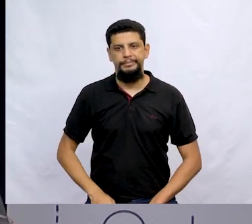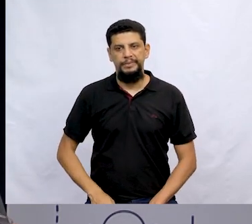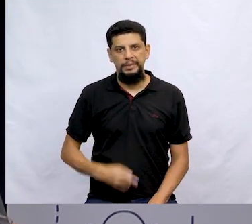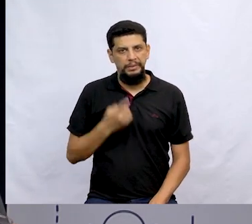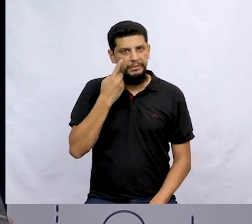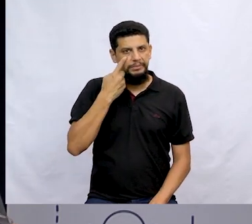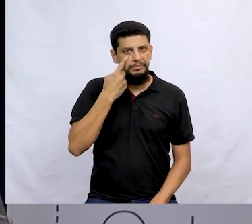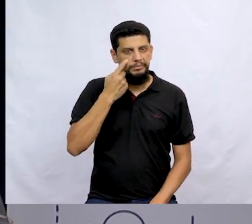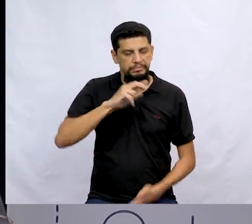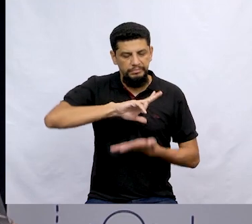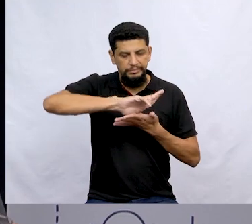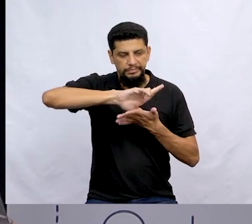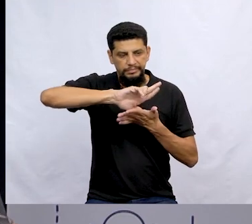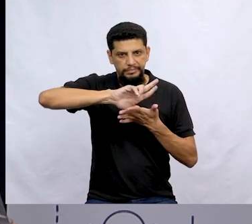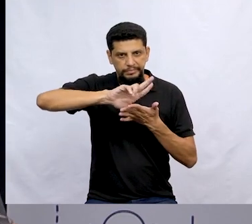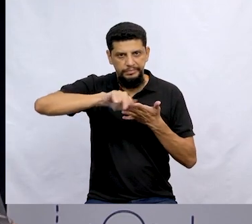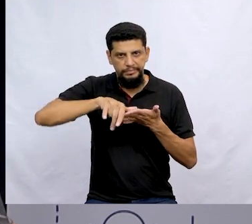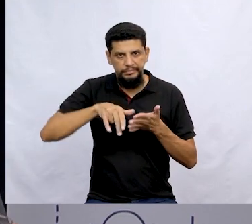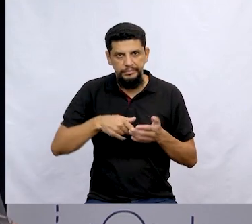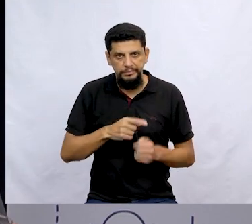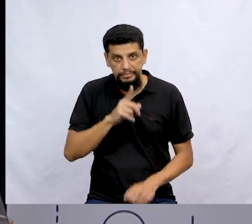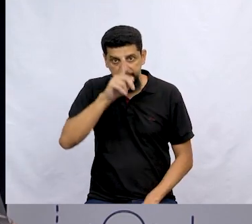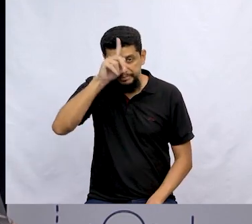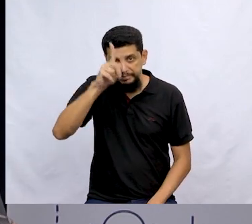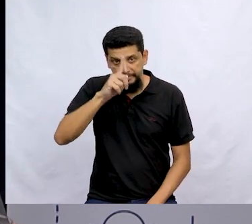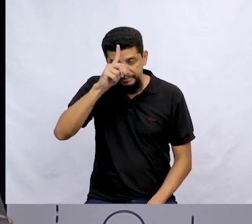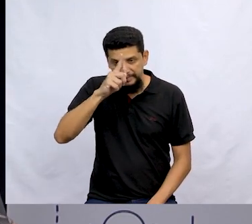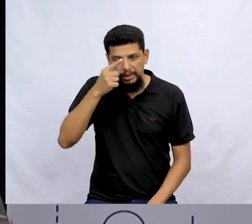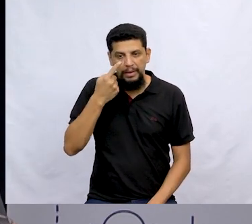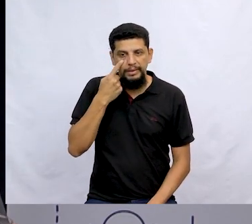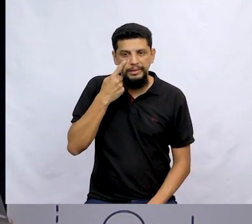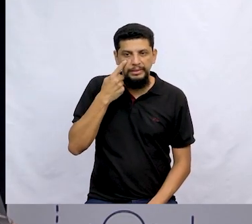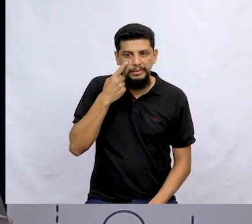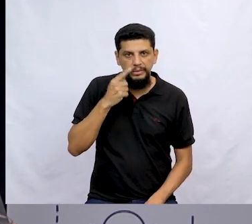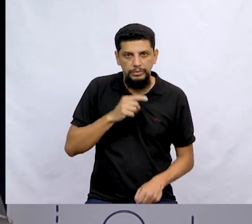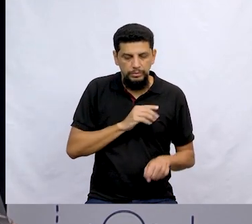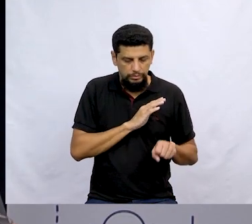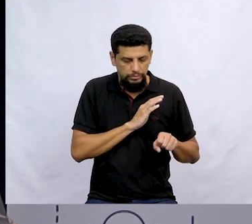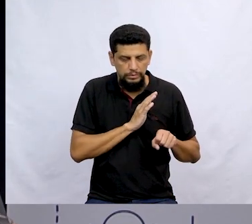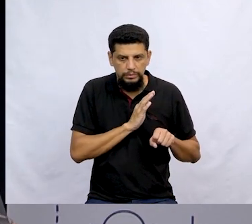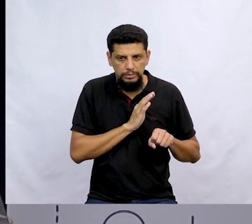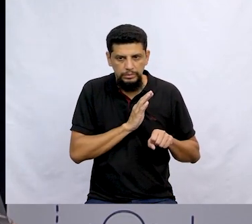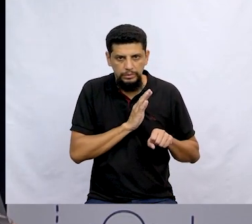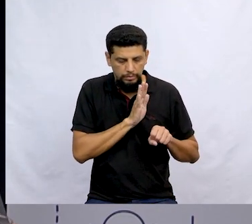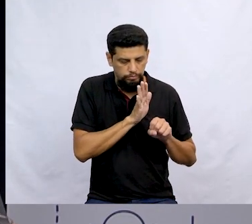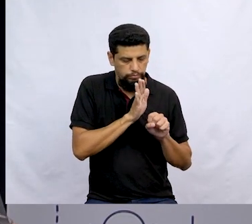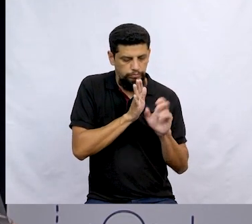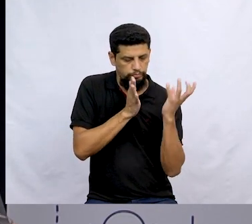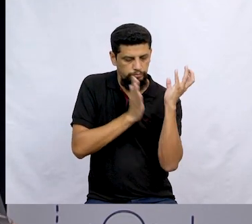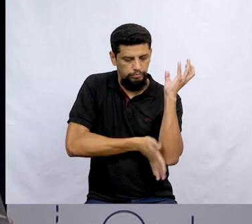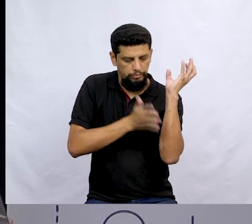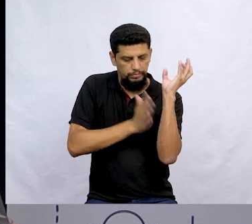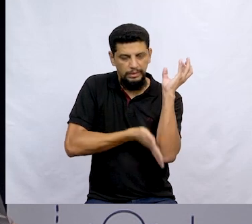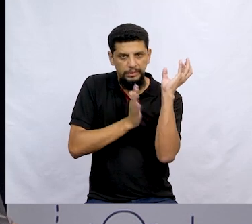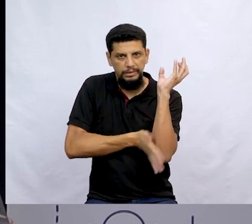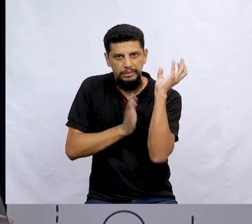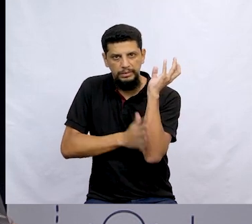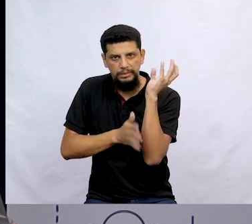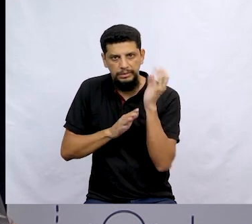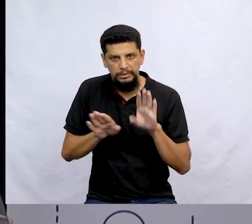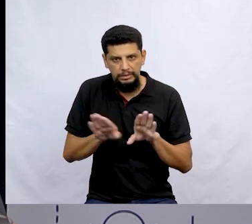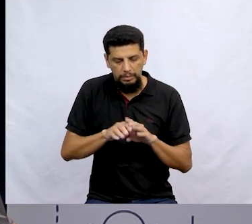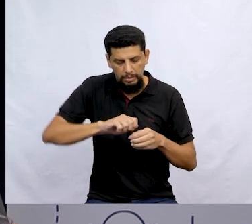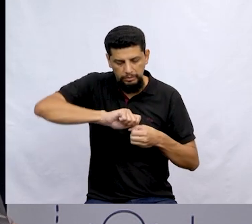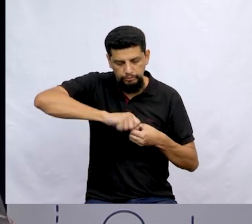Olha quanta invenção. Tinha muito mais, gente. Olha só. Descascador automático de abacaxi. Abridor de cara